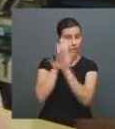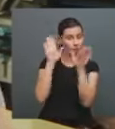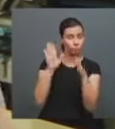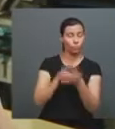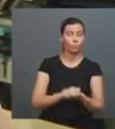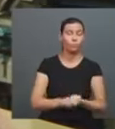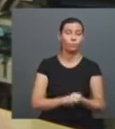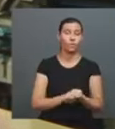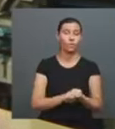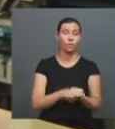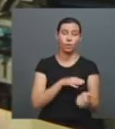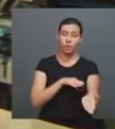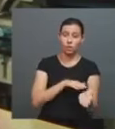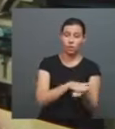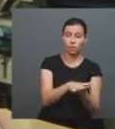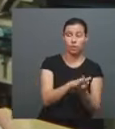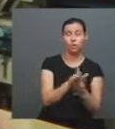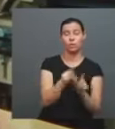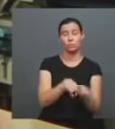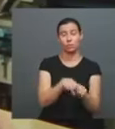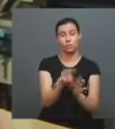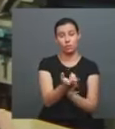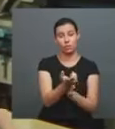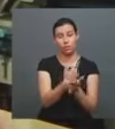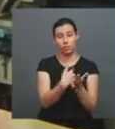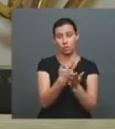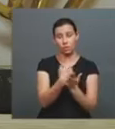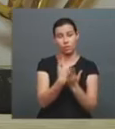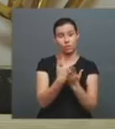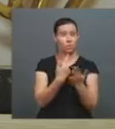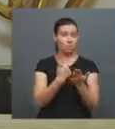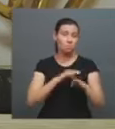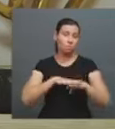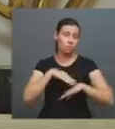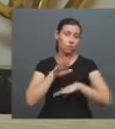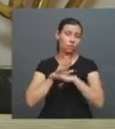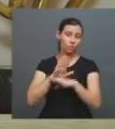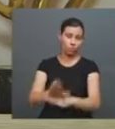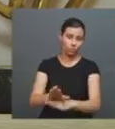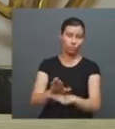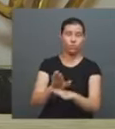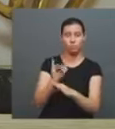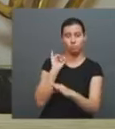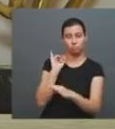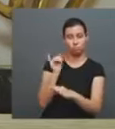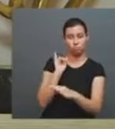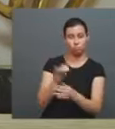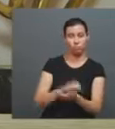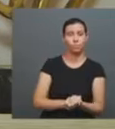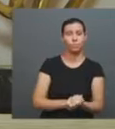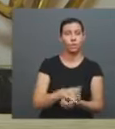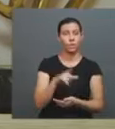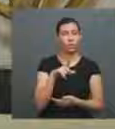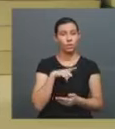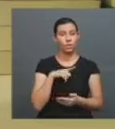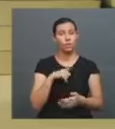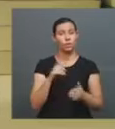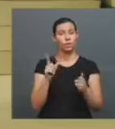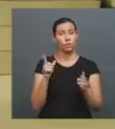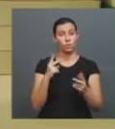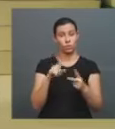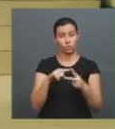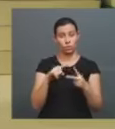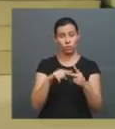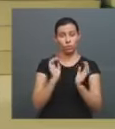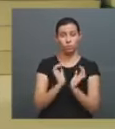de impresso, da gravura e outras coisas mais. A editora ganhou dois prêmios, o Jabuti e o Abel, por um